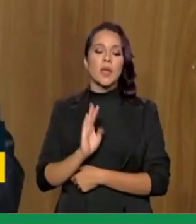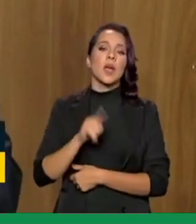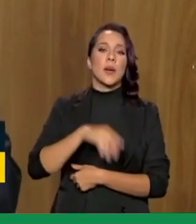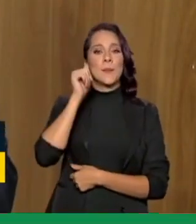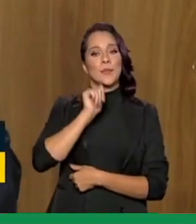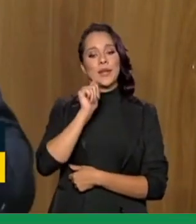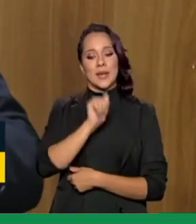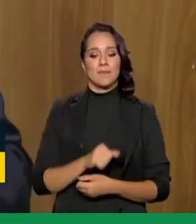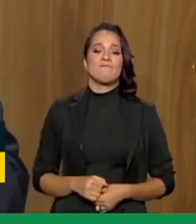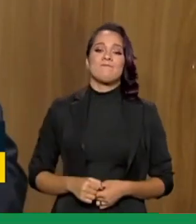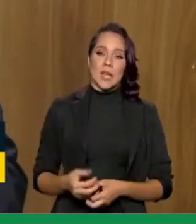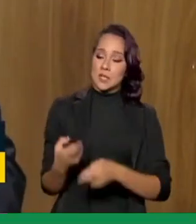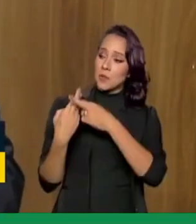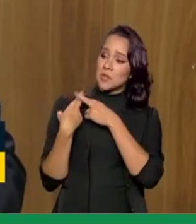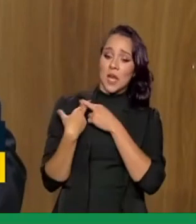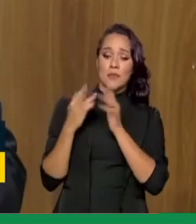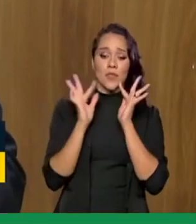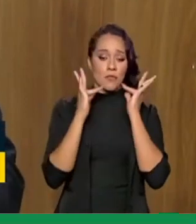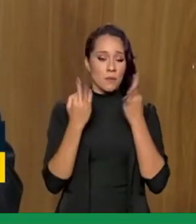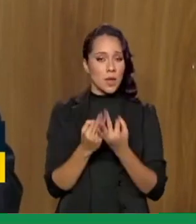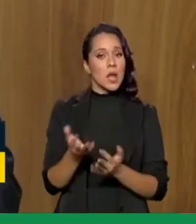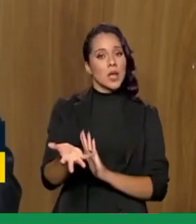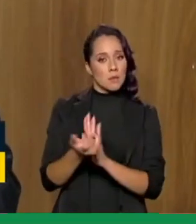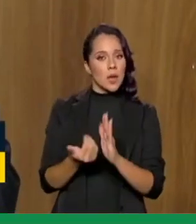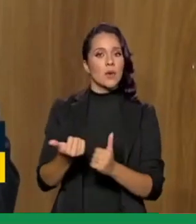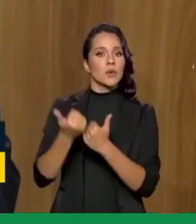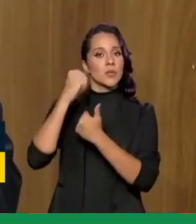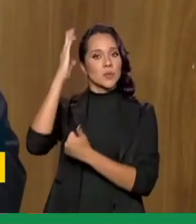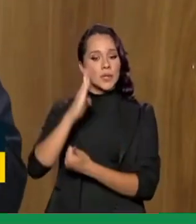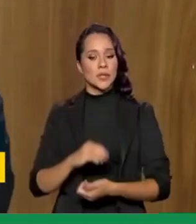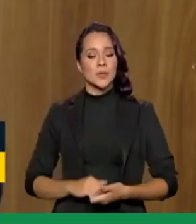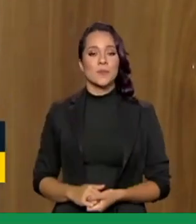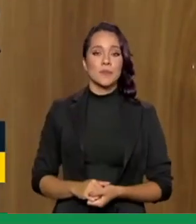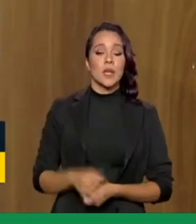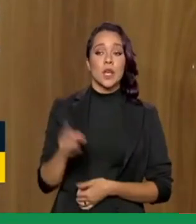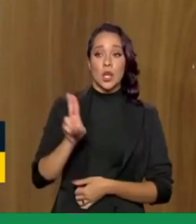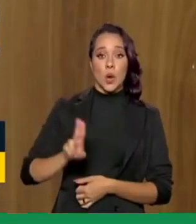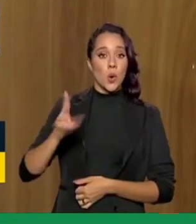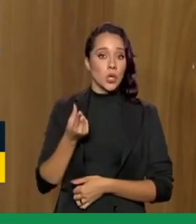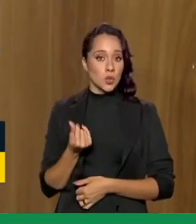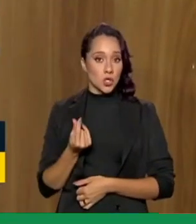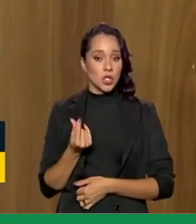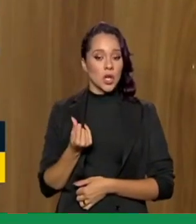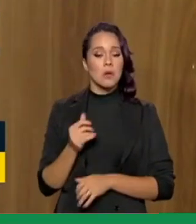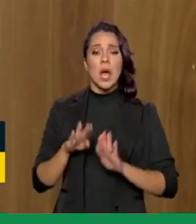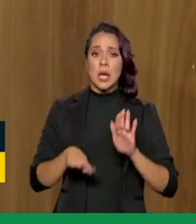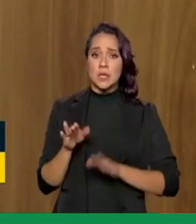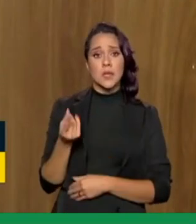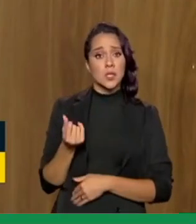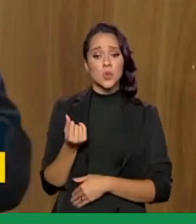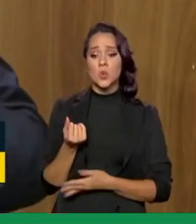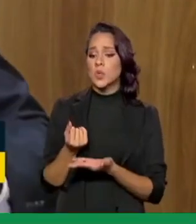mulheres, chefes de família, que recebem o Auxílio Brasil e utilizam esse recurso, muitas vezes,